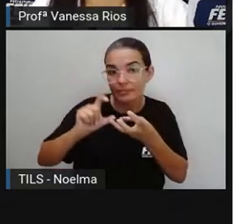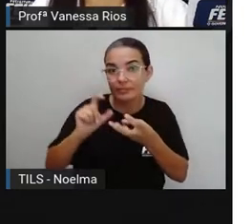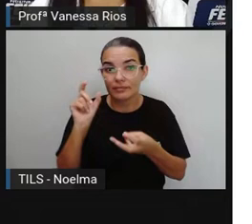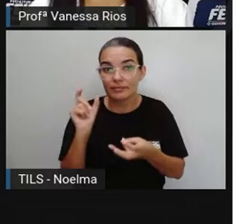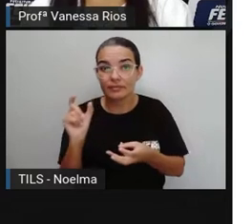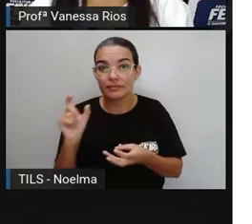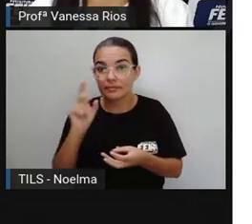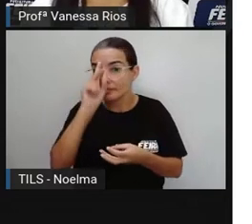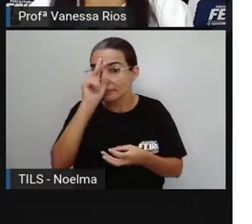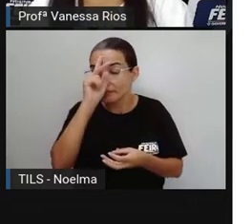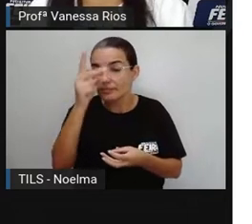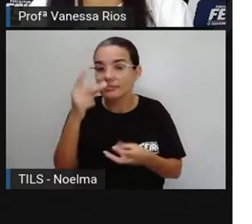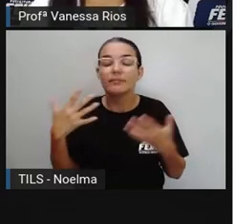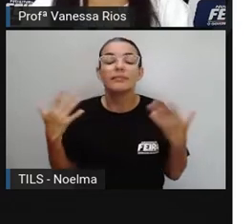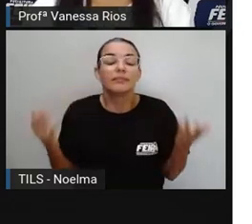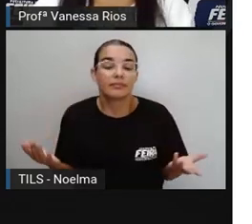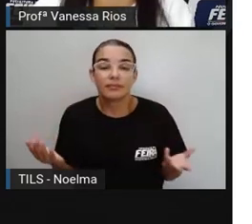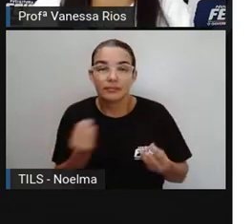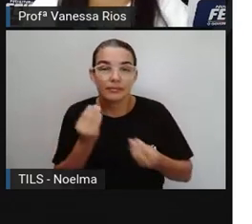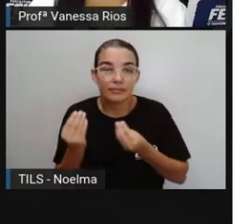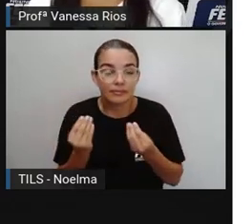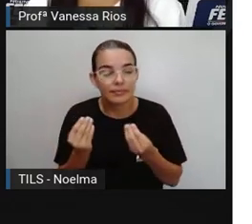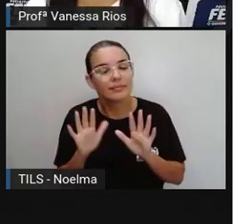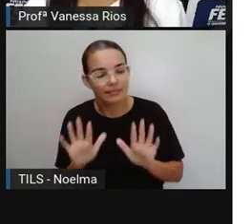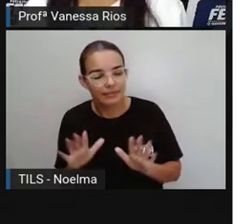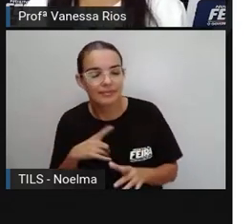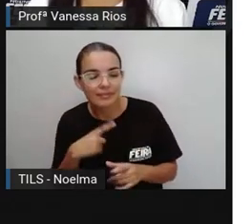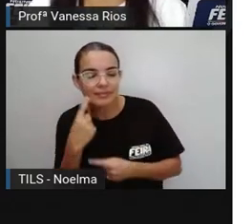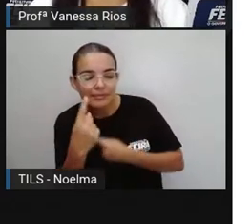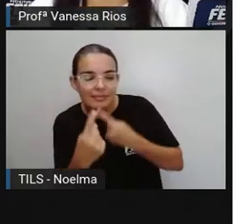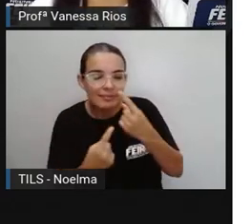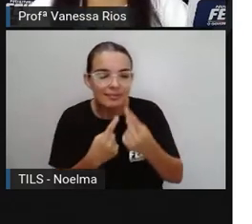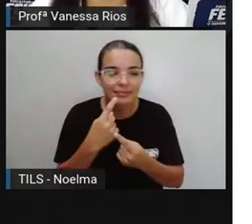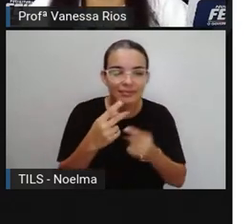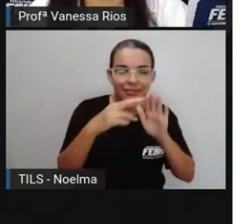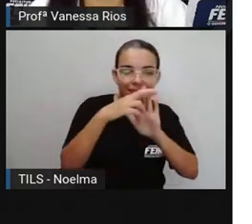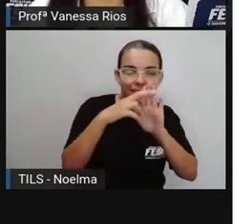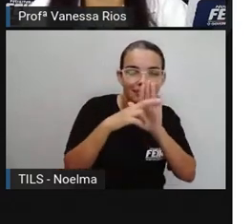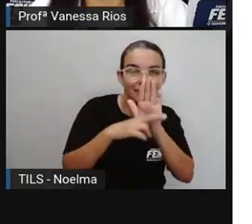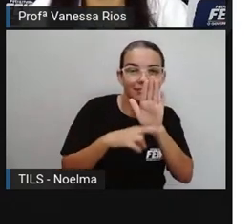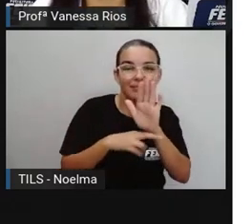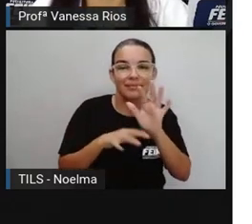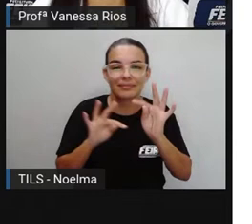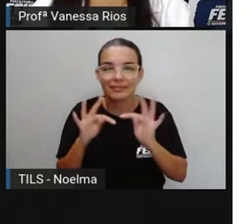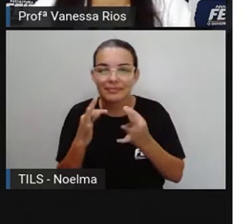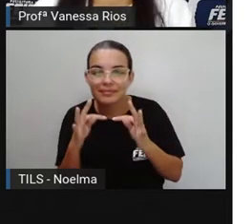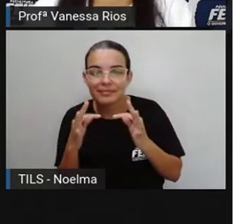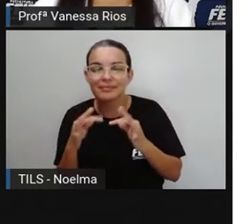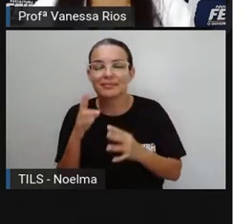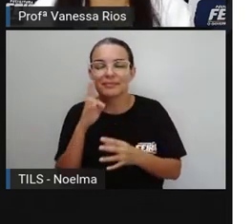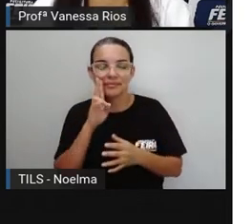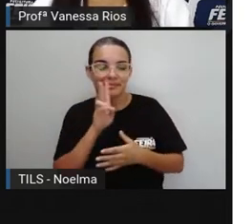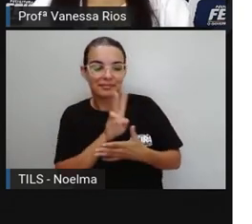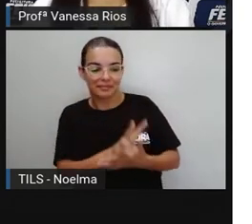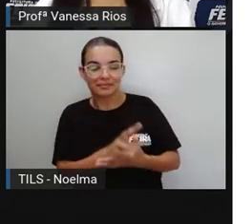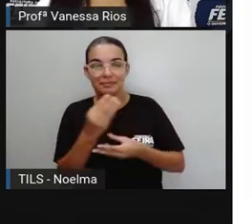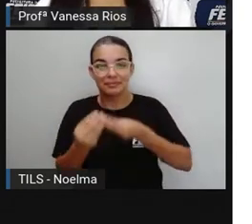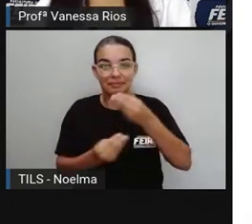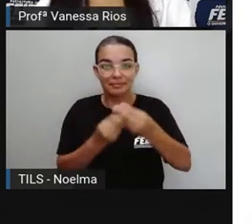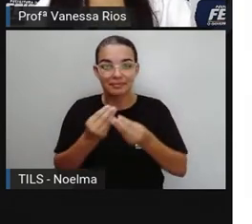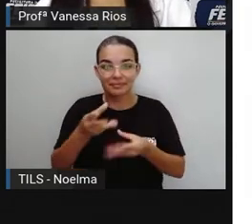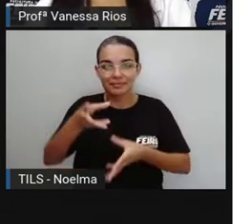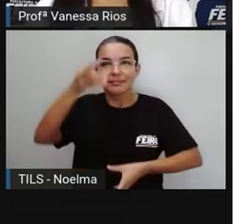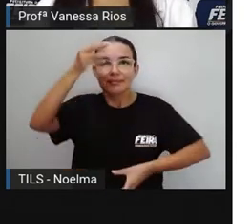palavra. Então, existem aí algumas técnicas, né? Algumas formas até interessantes de observarmos e